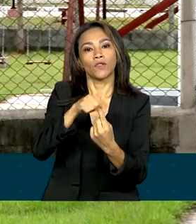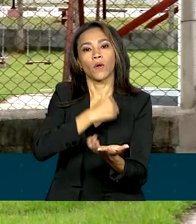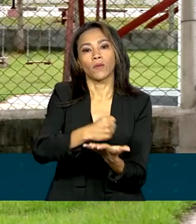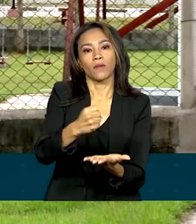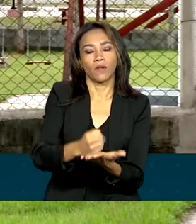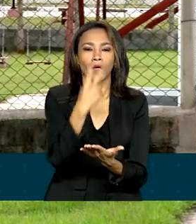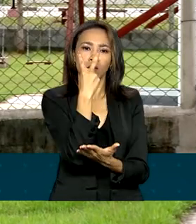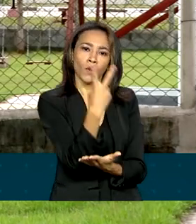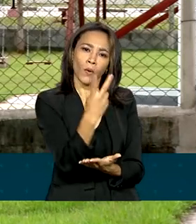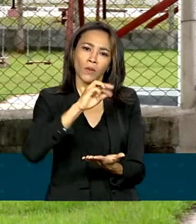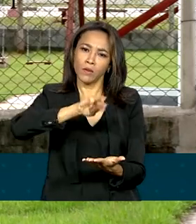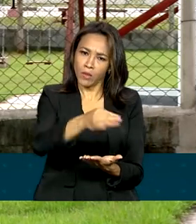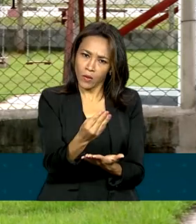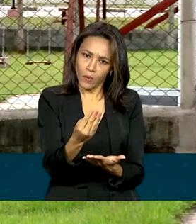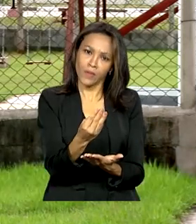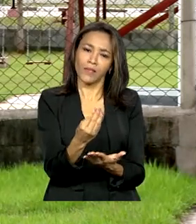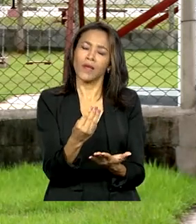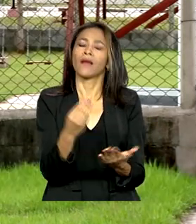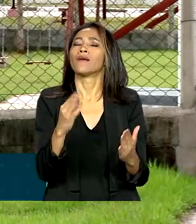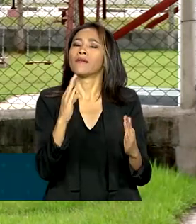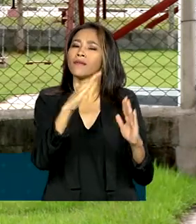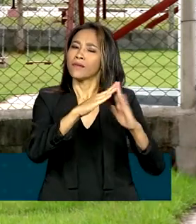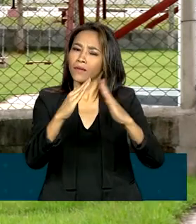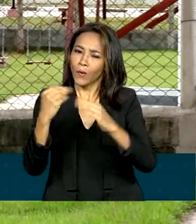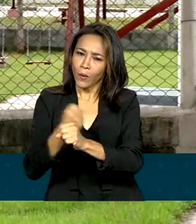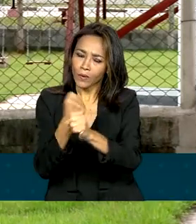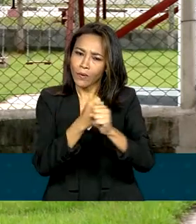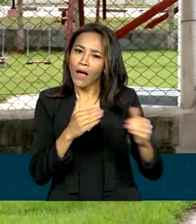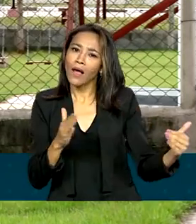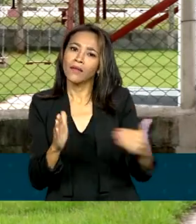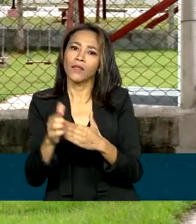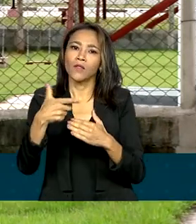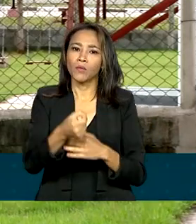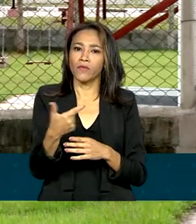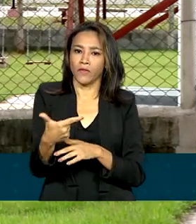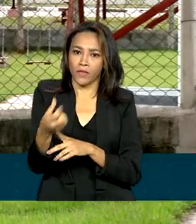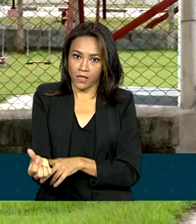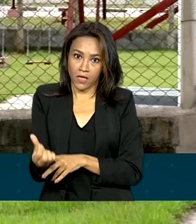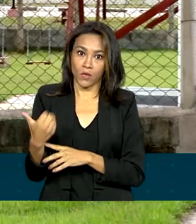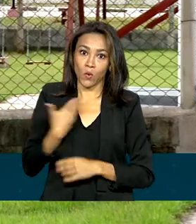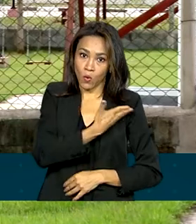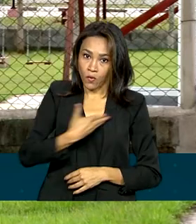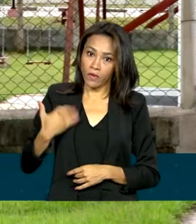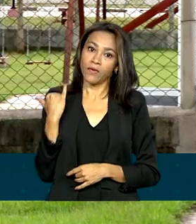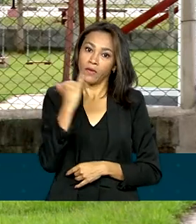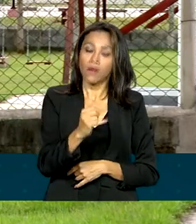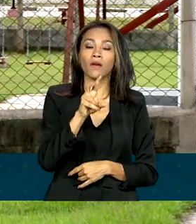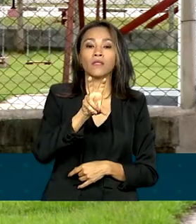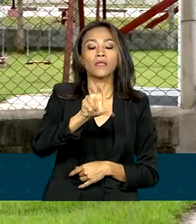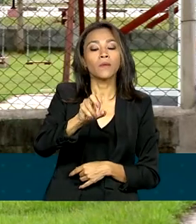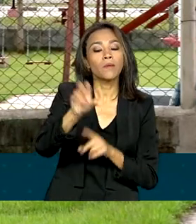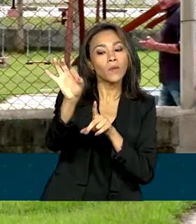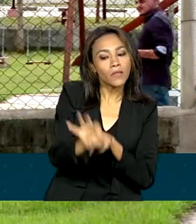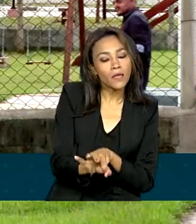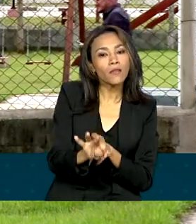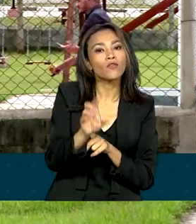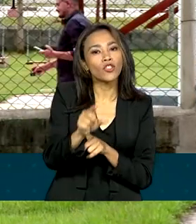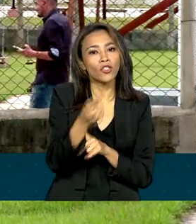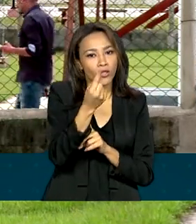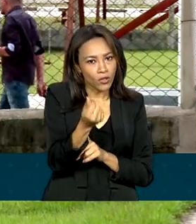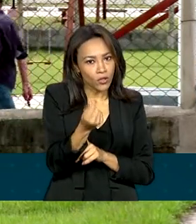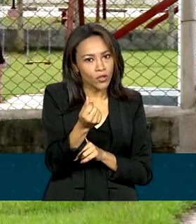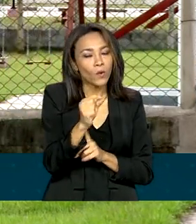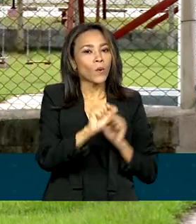de habitações até 2026. Segundo o governo federal, até 50% dessas unidades financiadas e